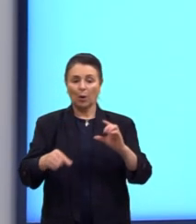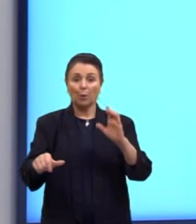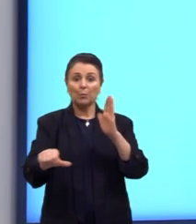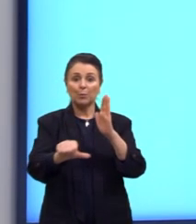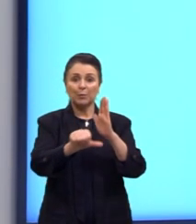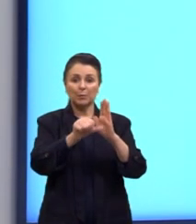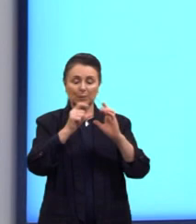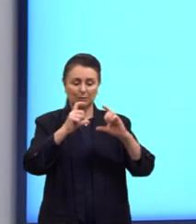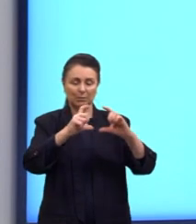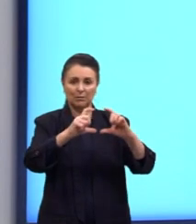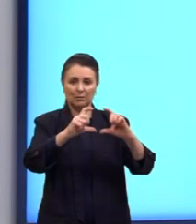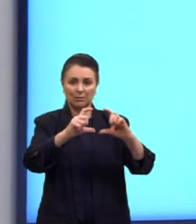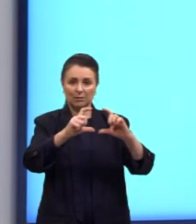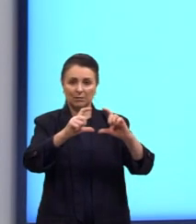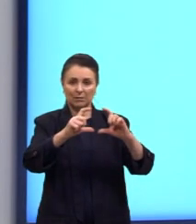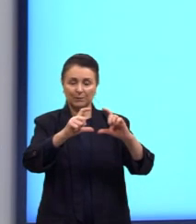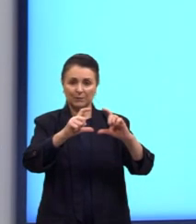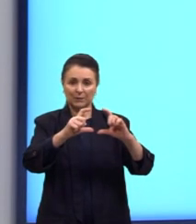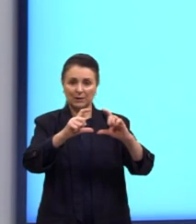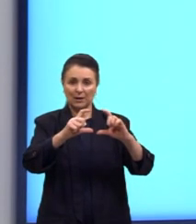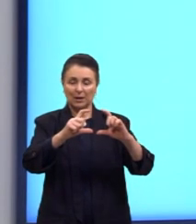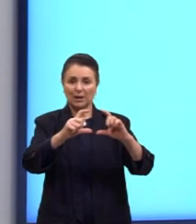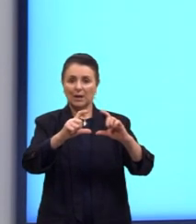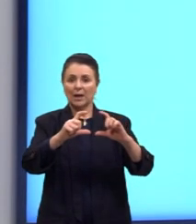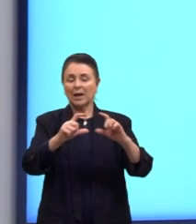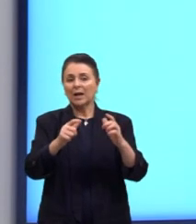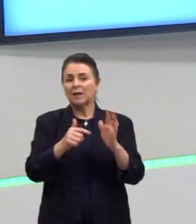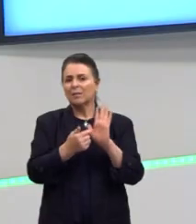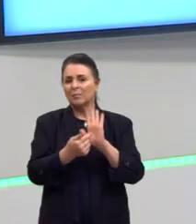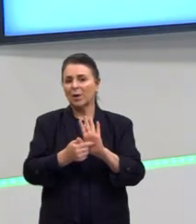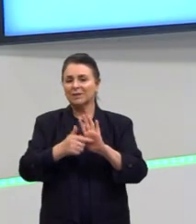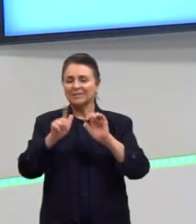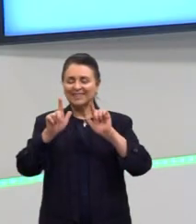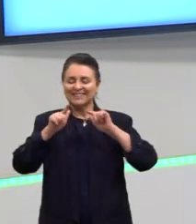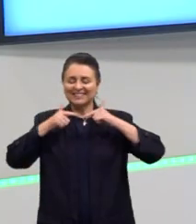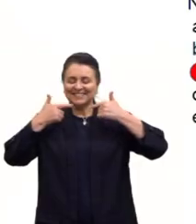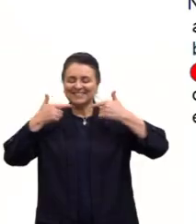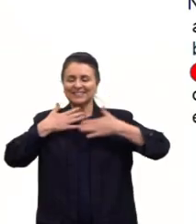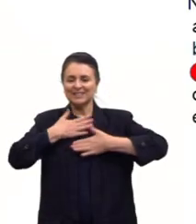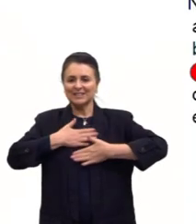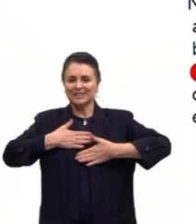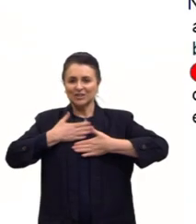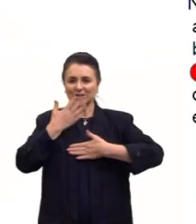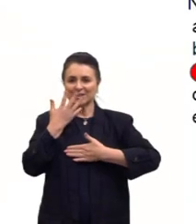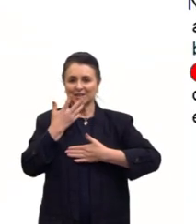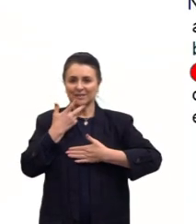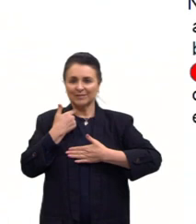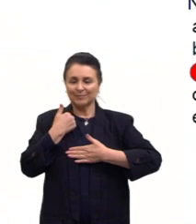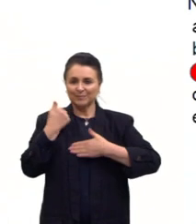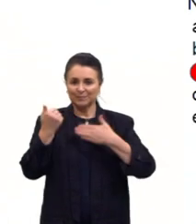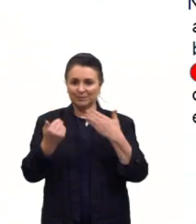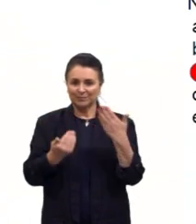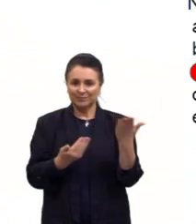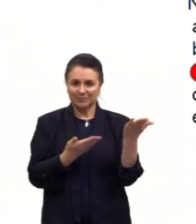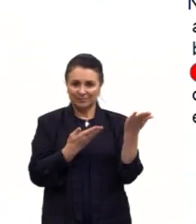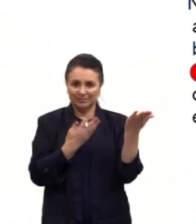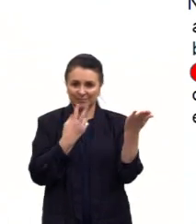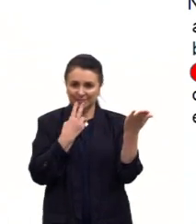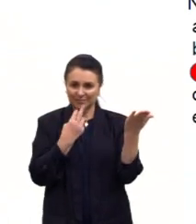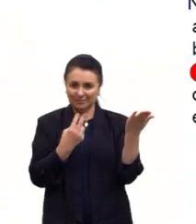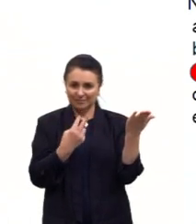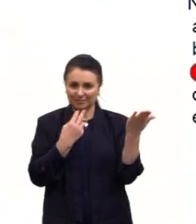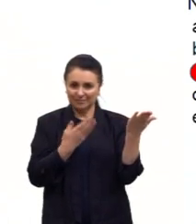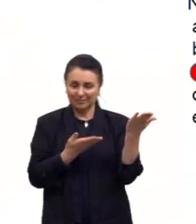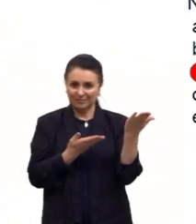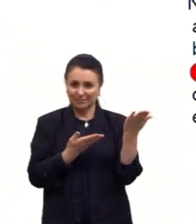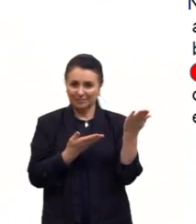quadrinho, ele se refere às alegrias de ser criança. Olha lá o que ele diz. One of the joys of being a kid is